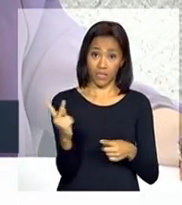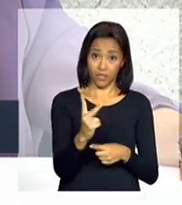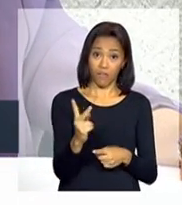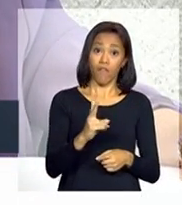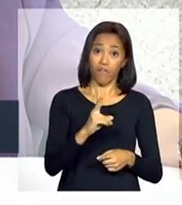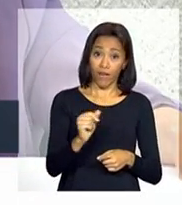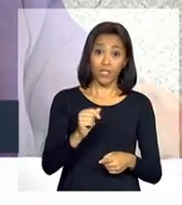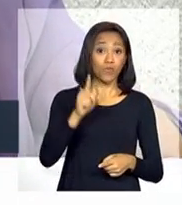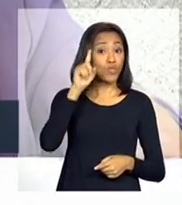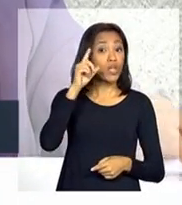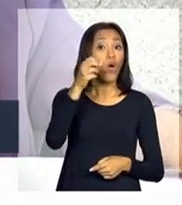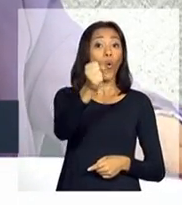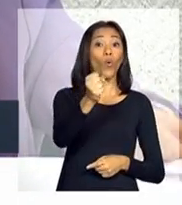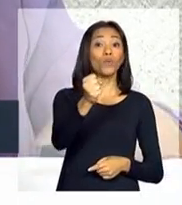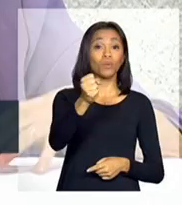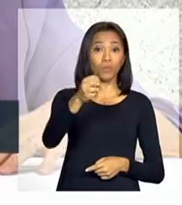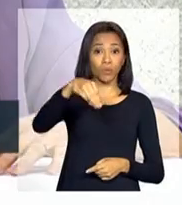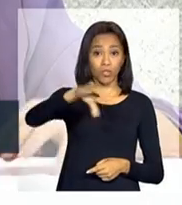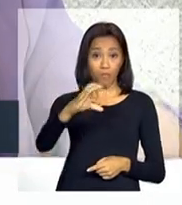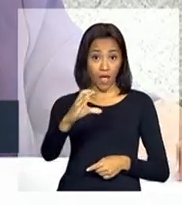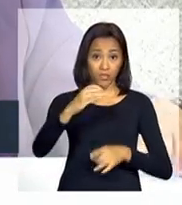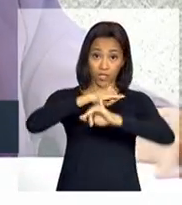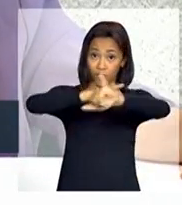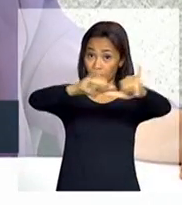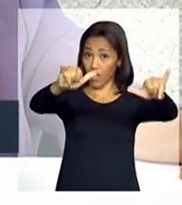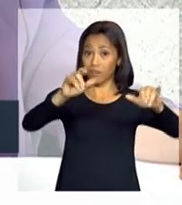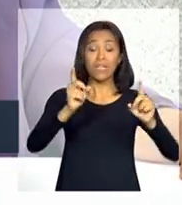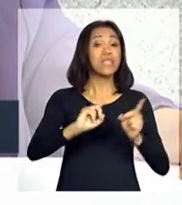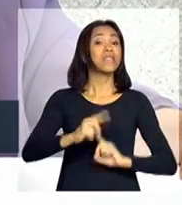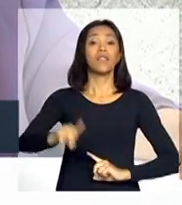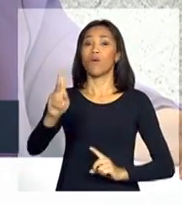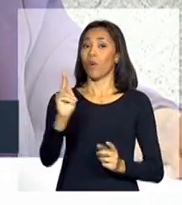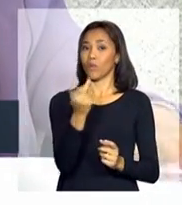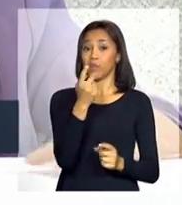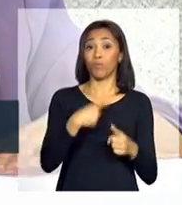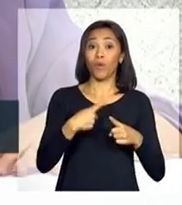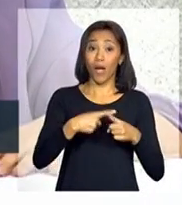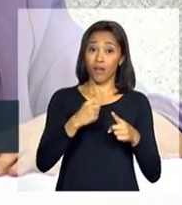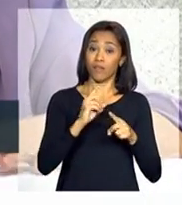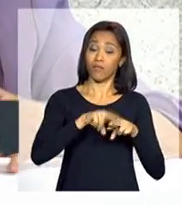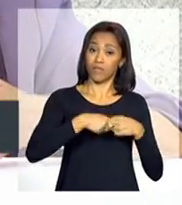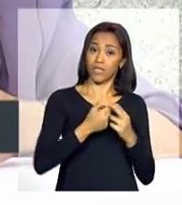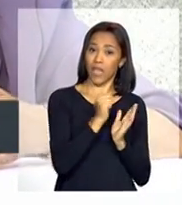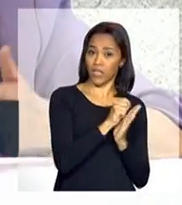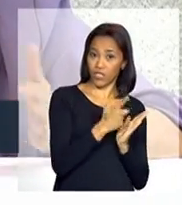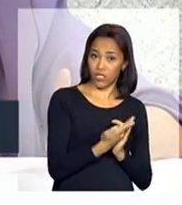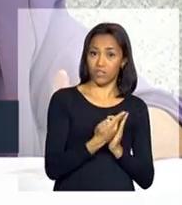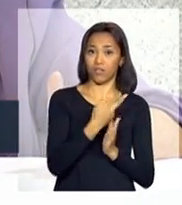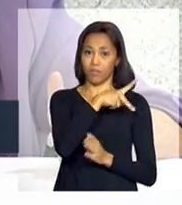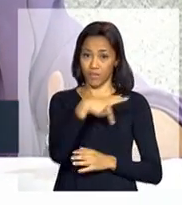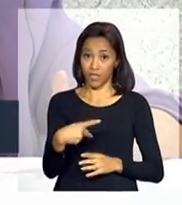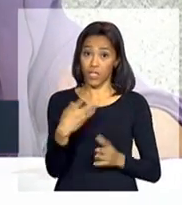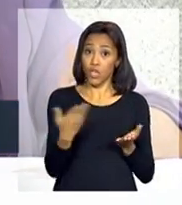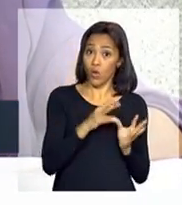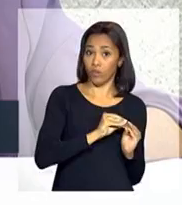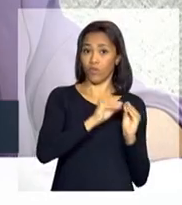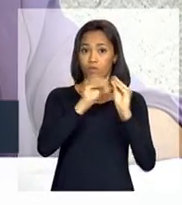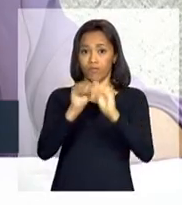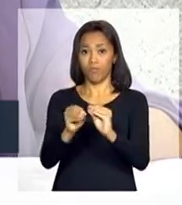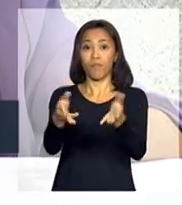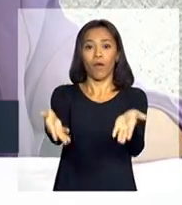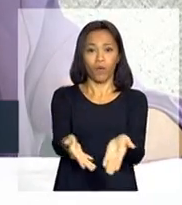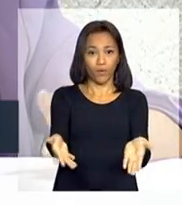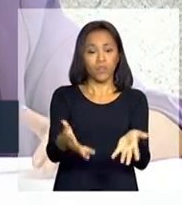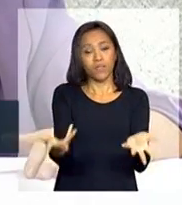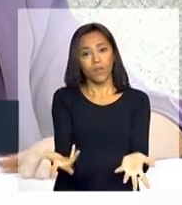lançado dia 8 de março, não foi por agenda da presidenta, e foi transferido para hoje. É um programa que